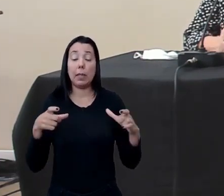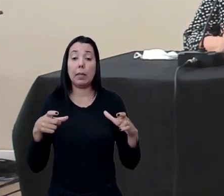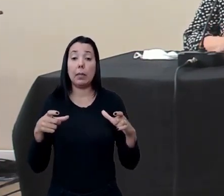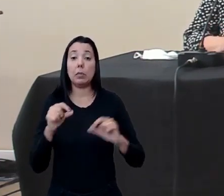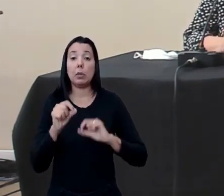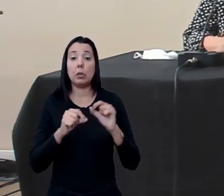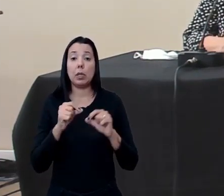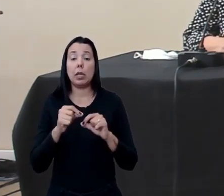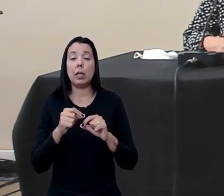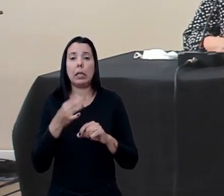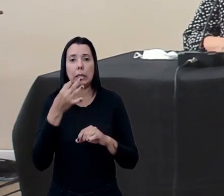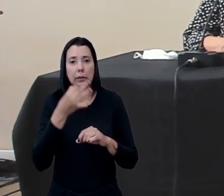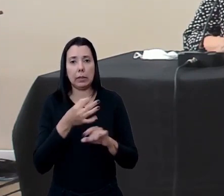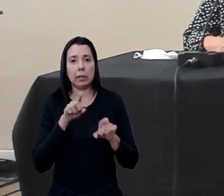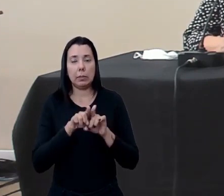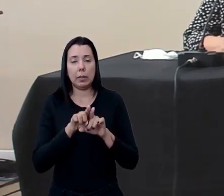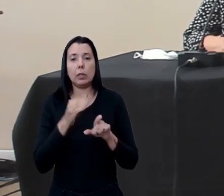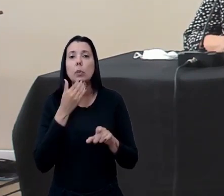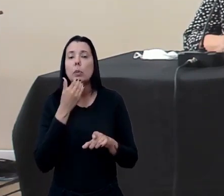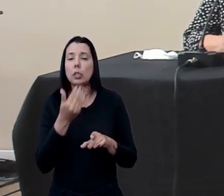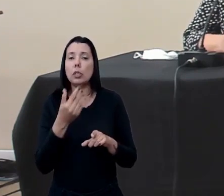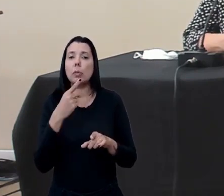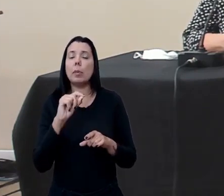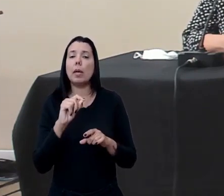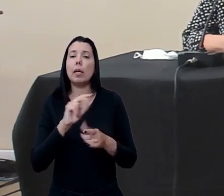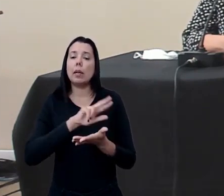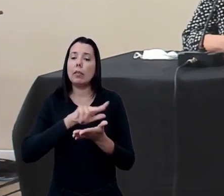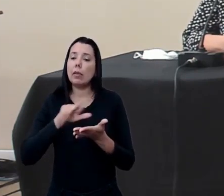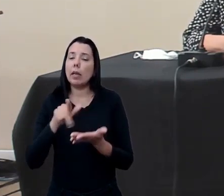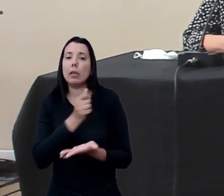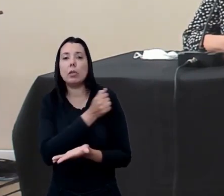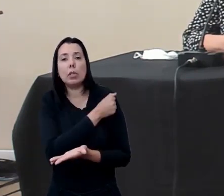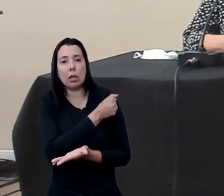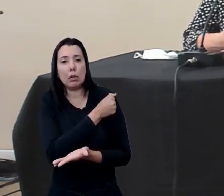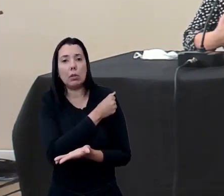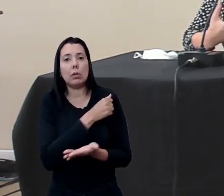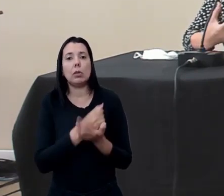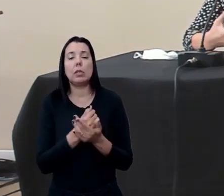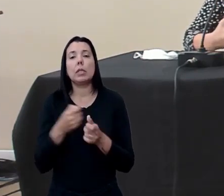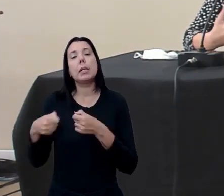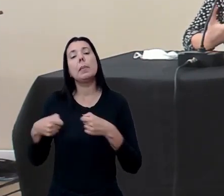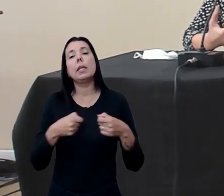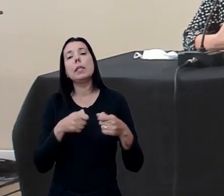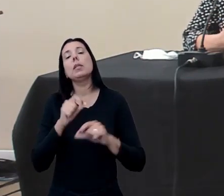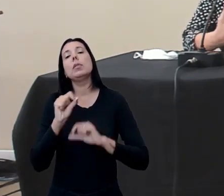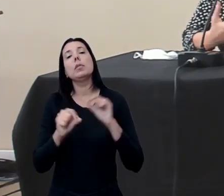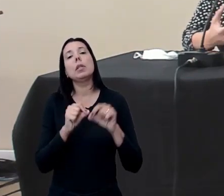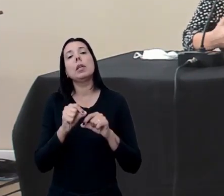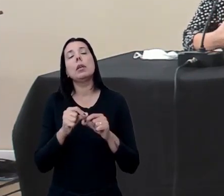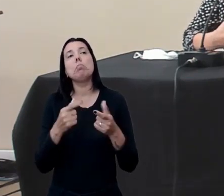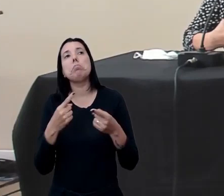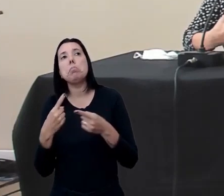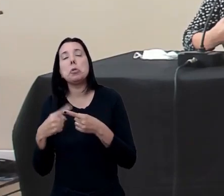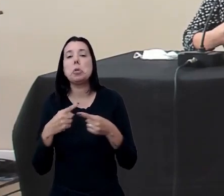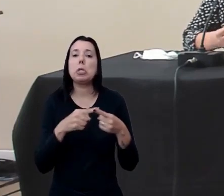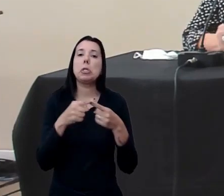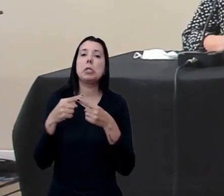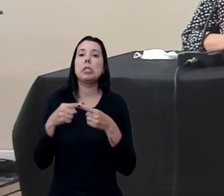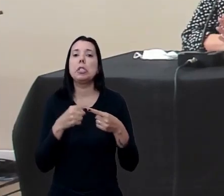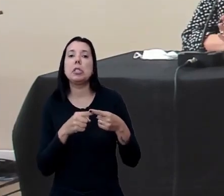o efeito dessa solicitação para os demais estudantes que precisassem por algum motivo